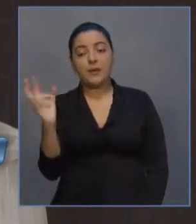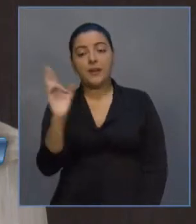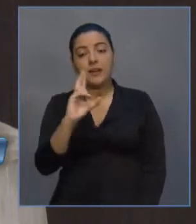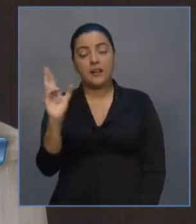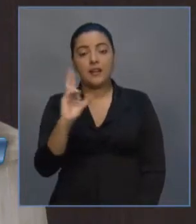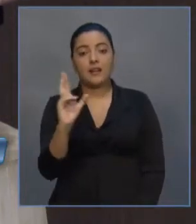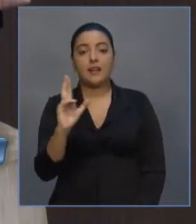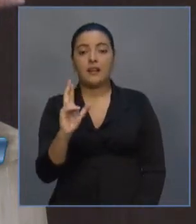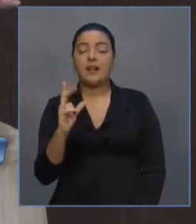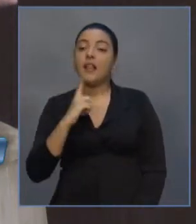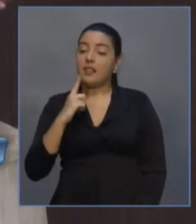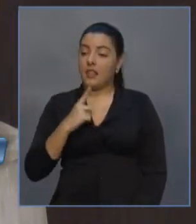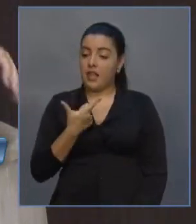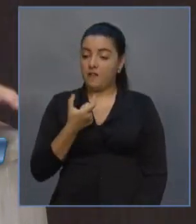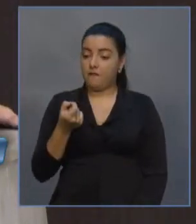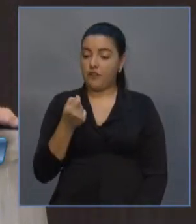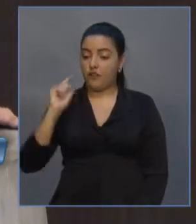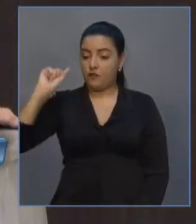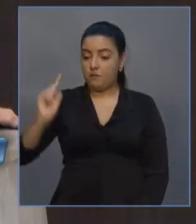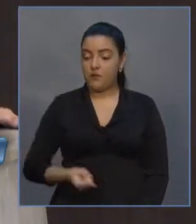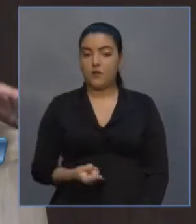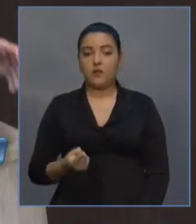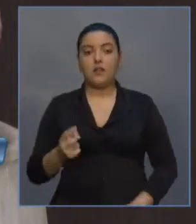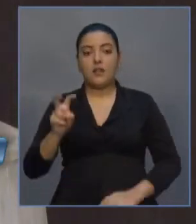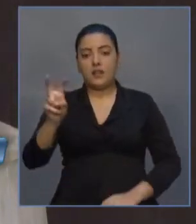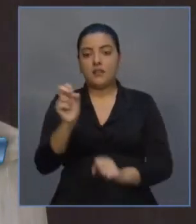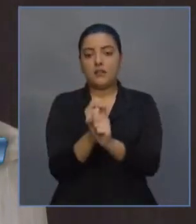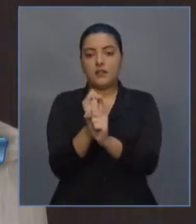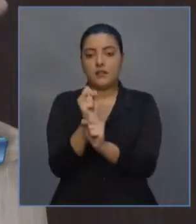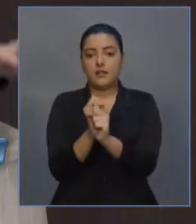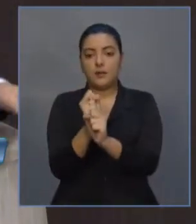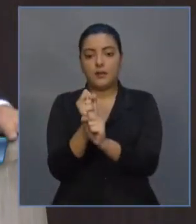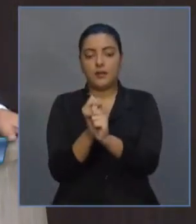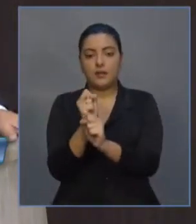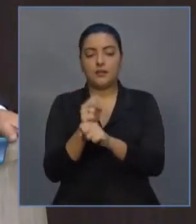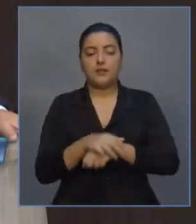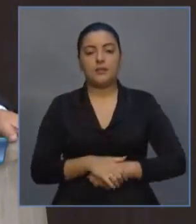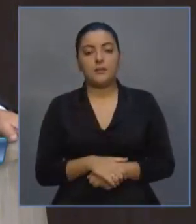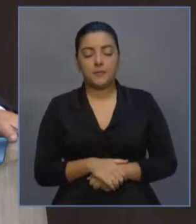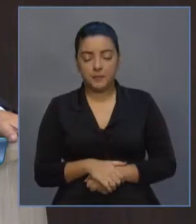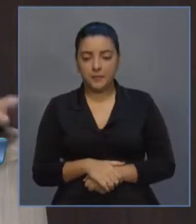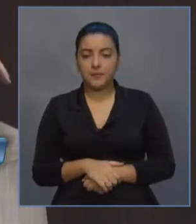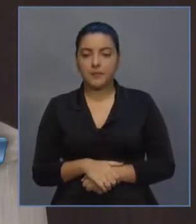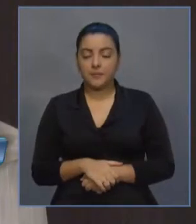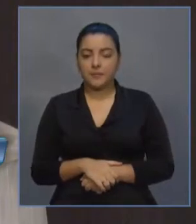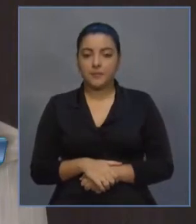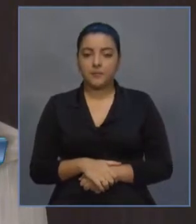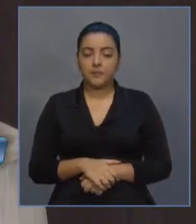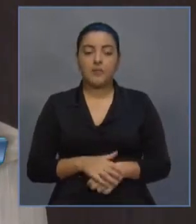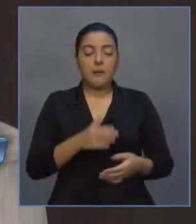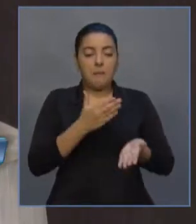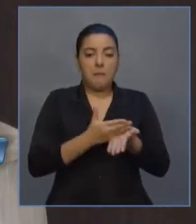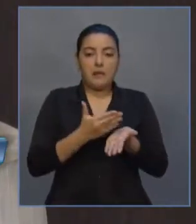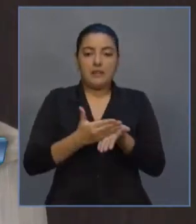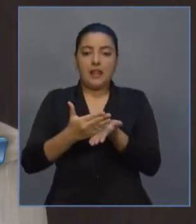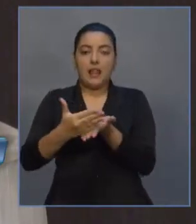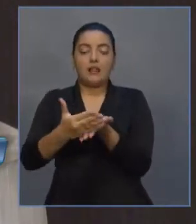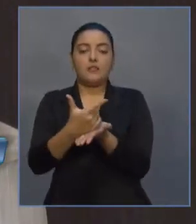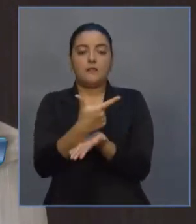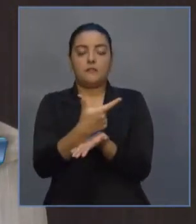São 20 milhões de reais durante cinco anos, portanto 100 milhões de reais. 100 milhões de reais.